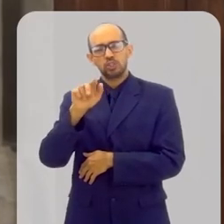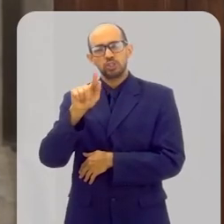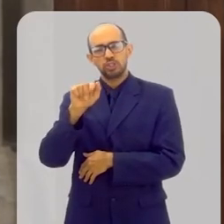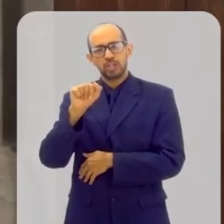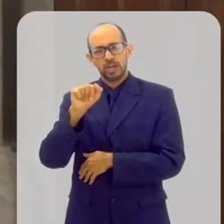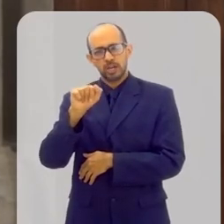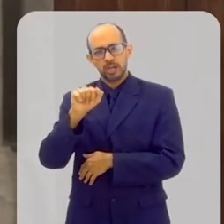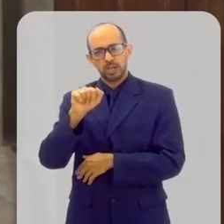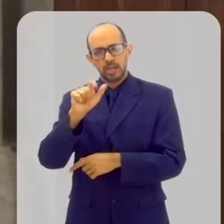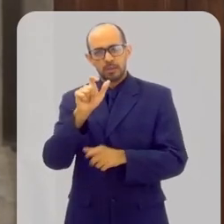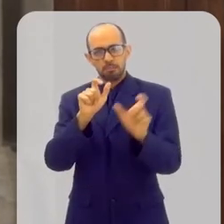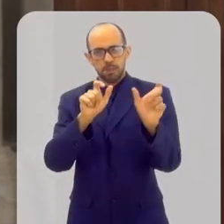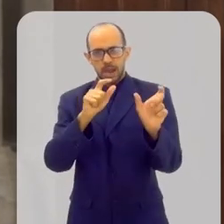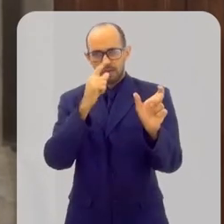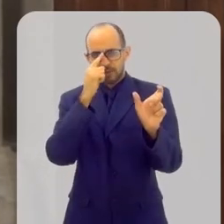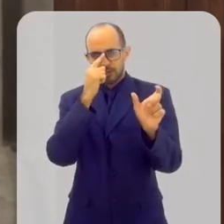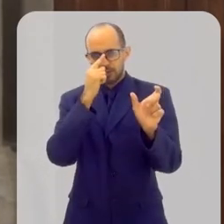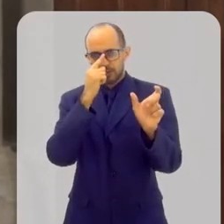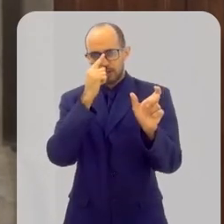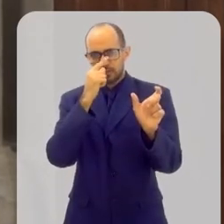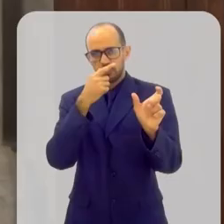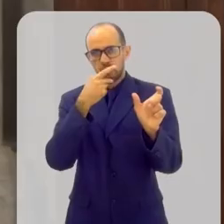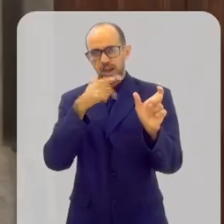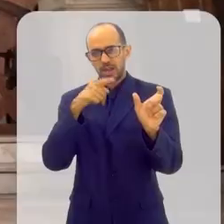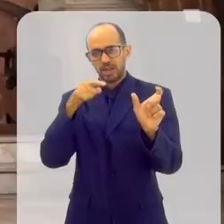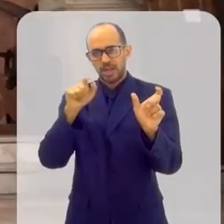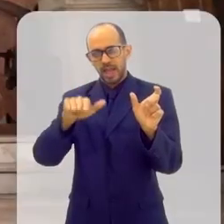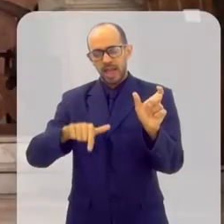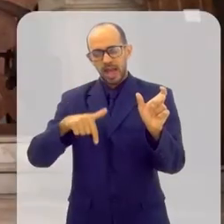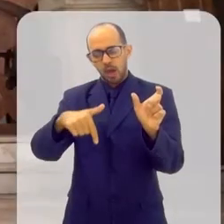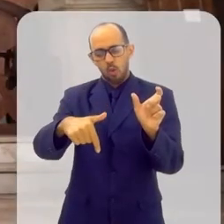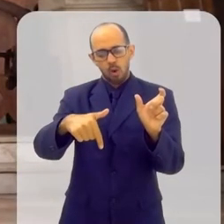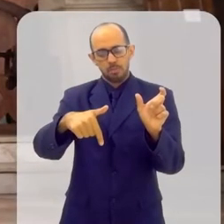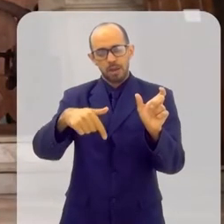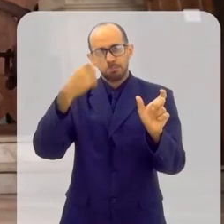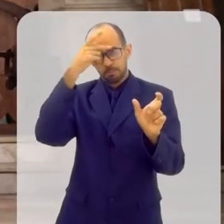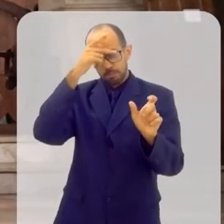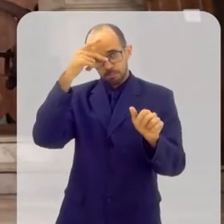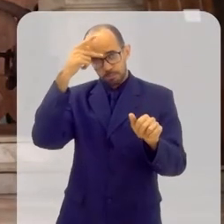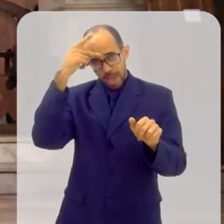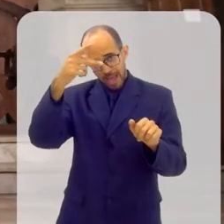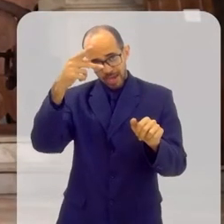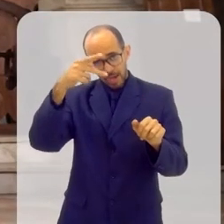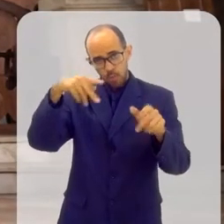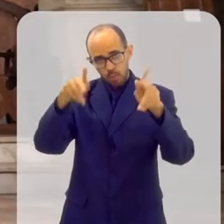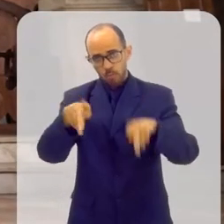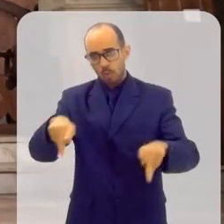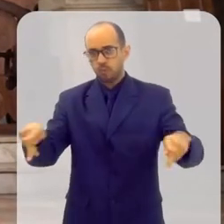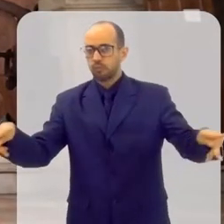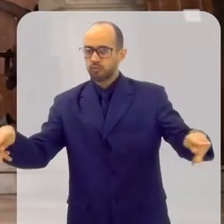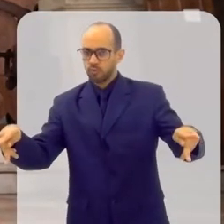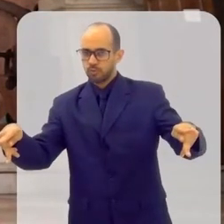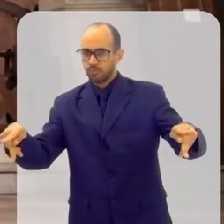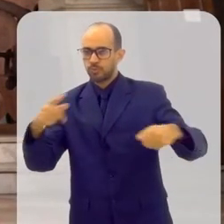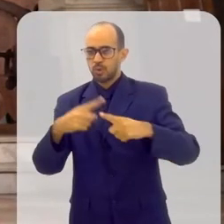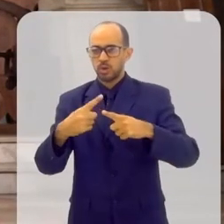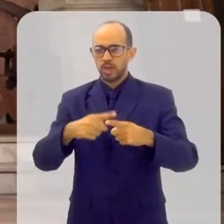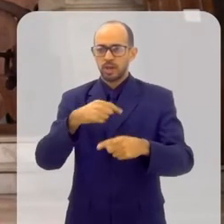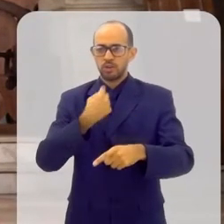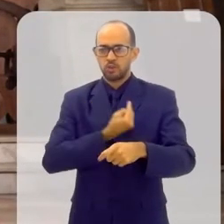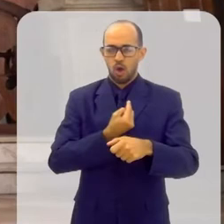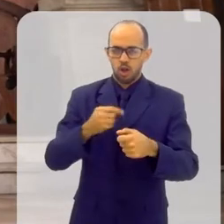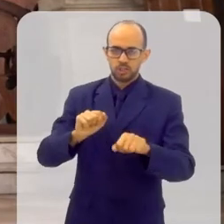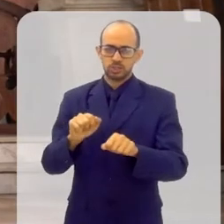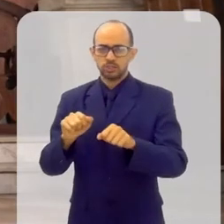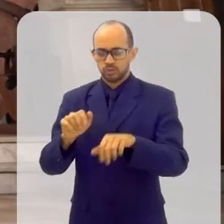grega, significa a obra para o povo. Porque não é para nós, é para o povo de Deus. Ninguém é padre para si mesmo. Nós somos